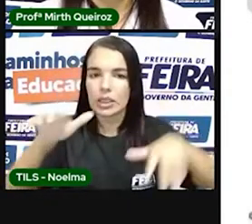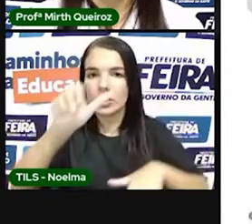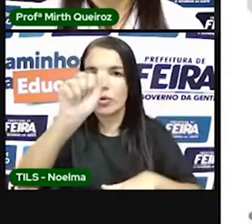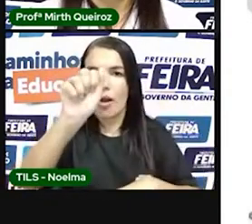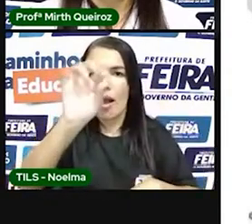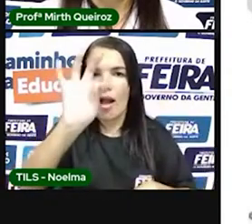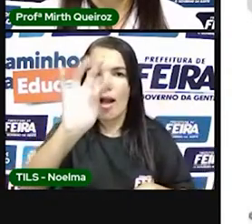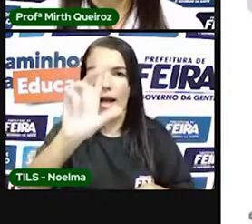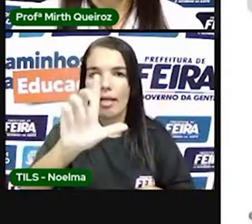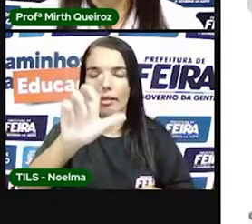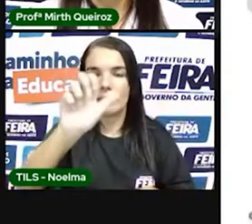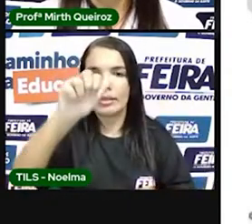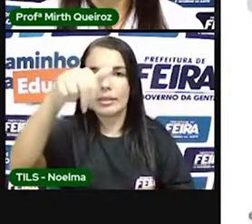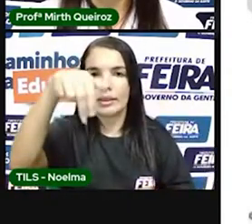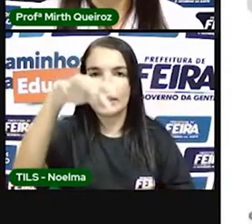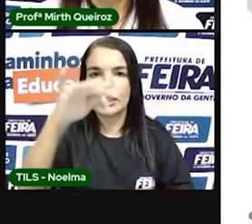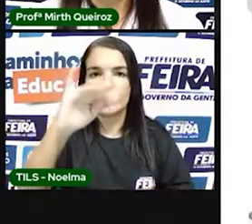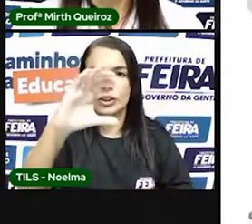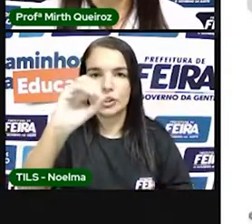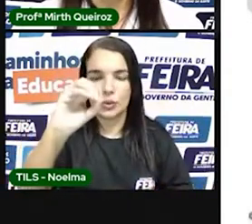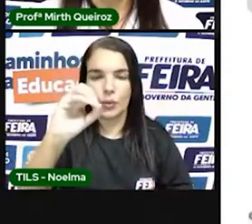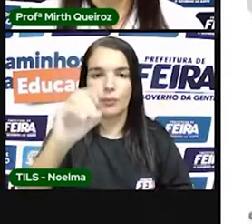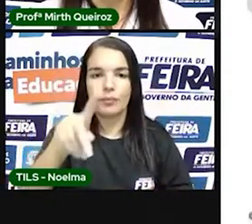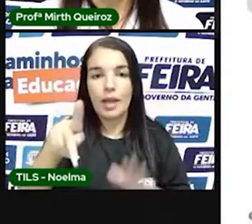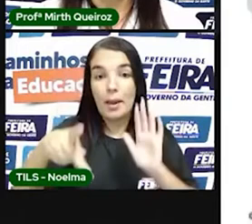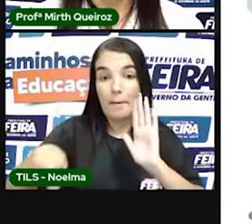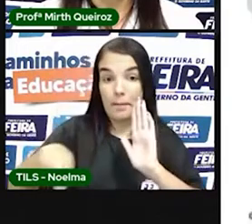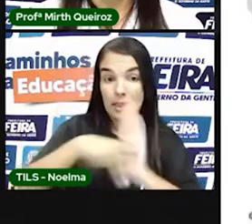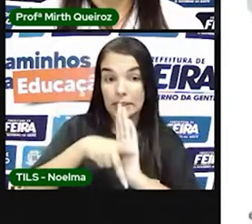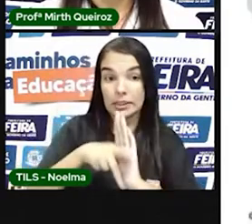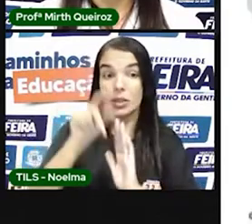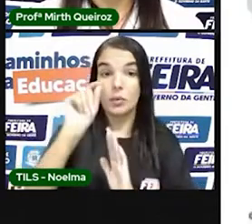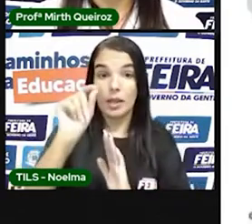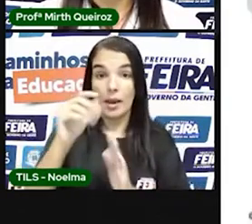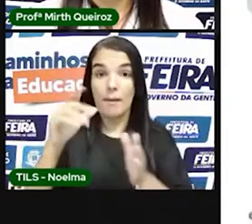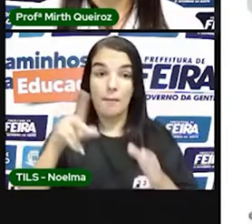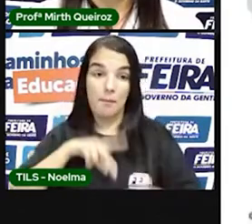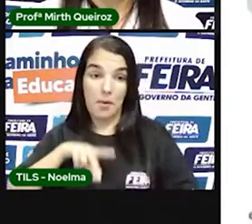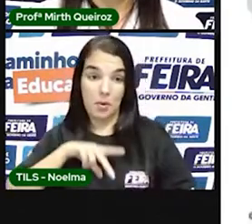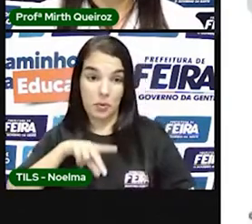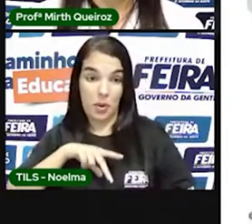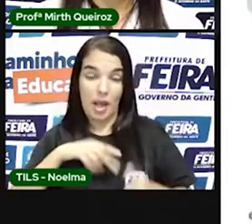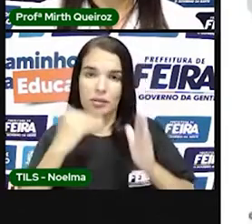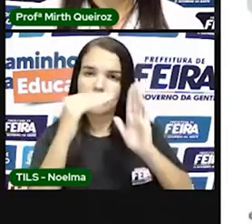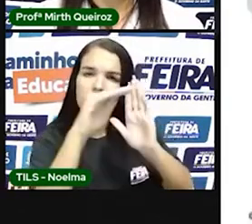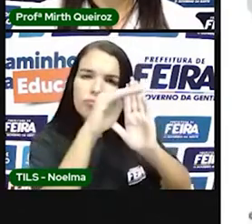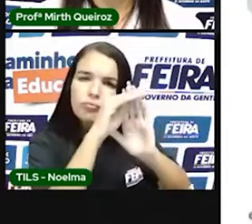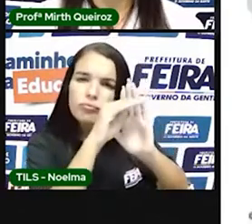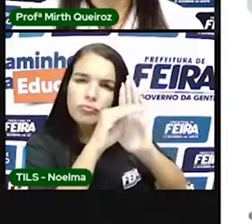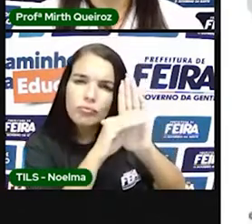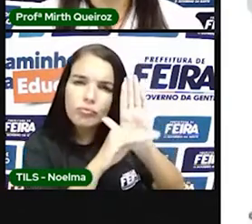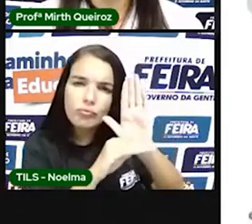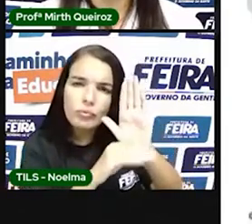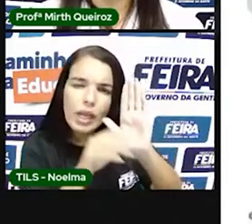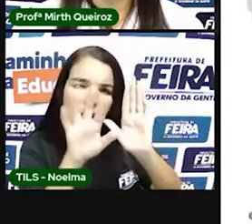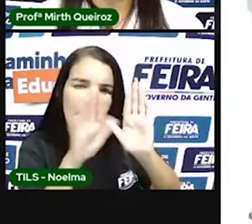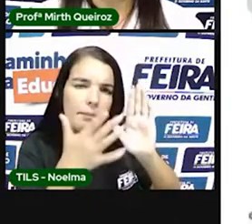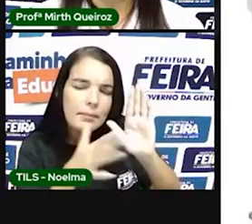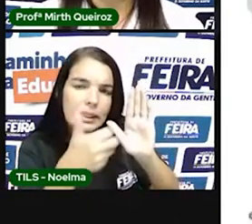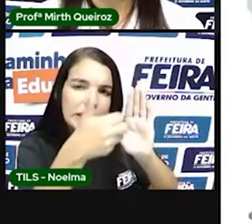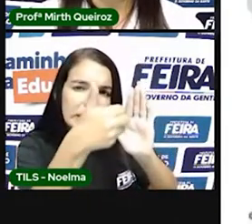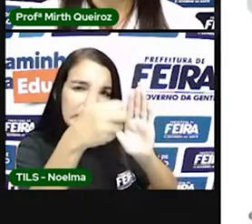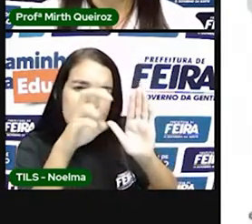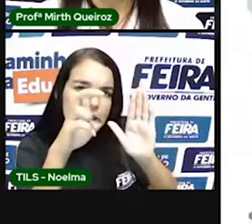que coube a Portugal foi dividida em 15 capitanias